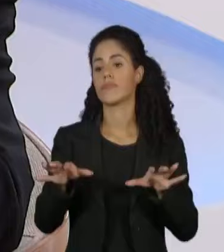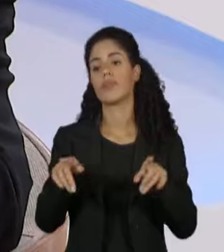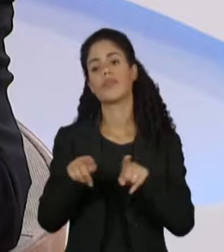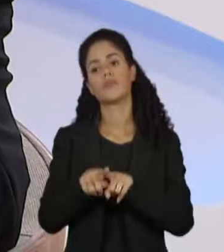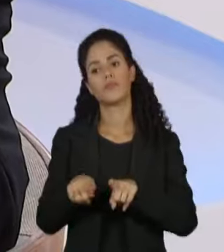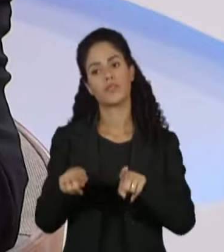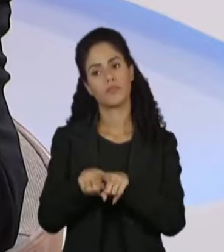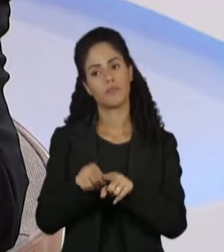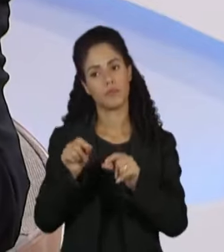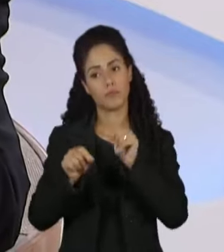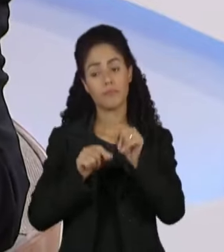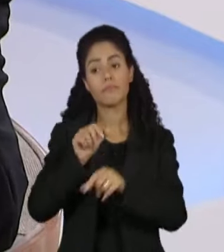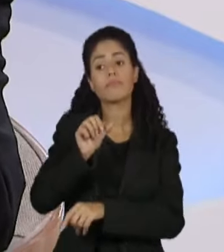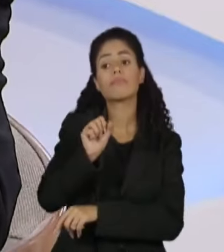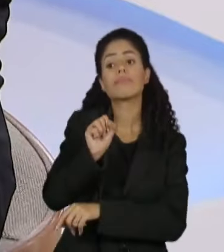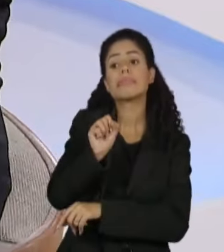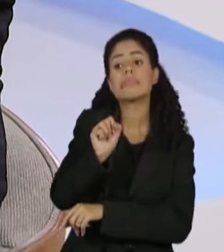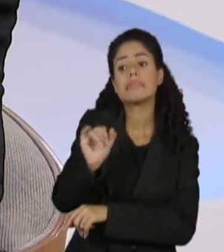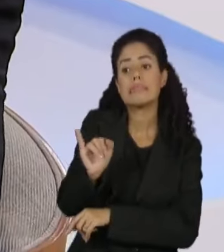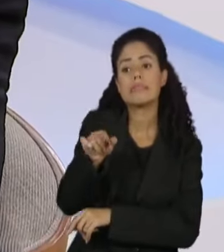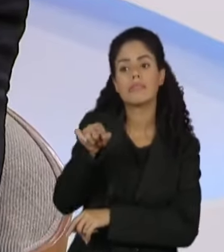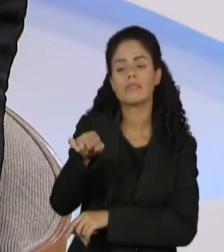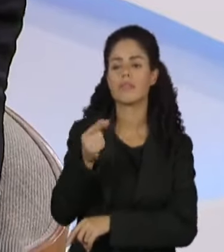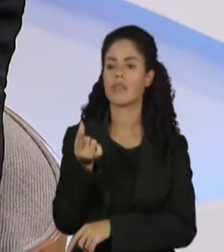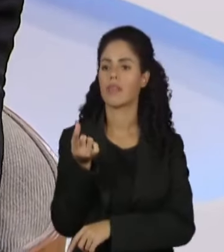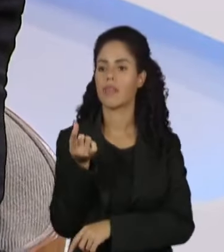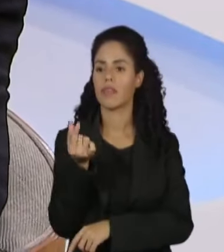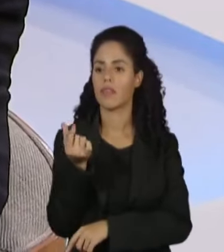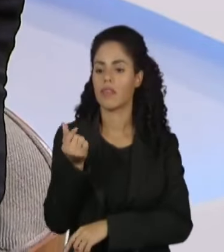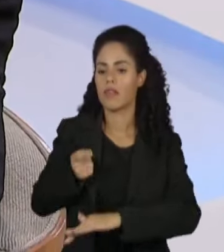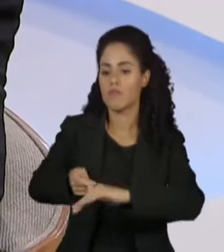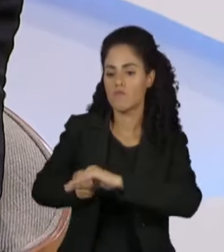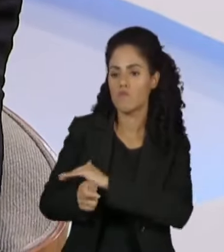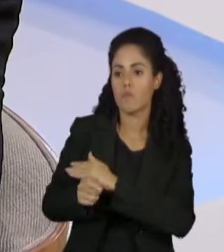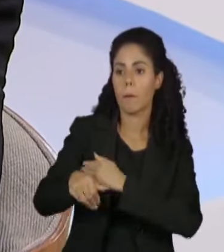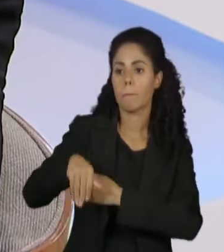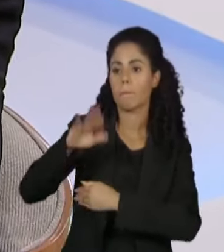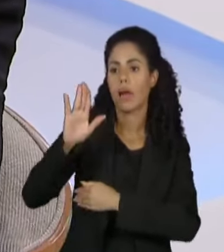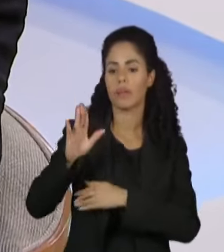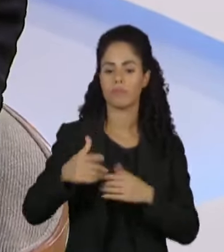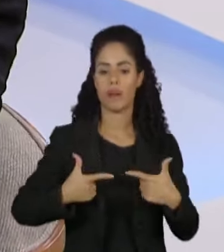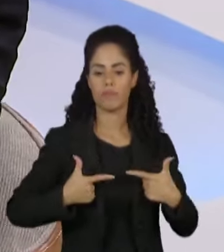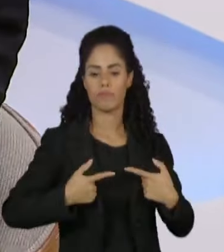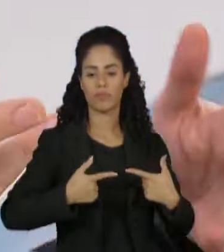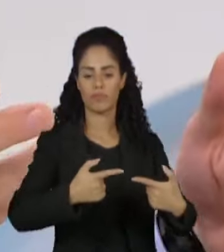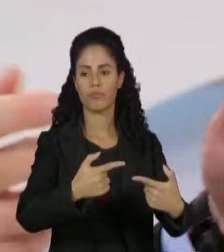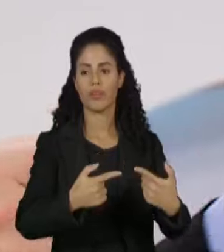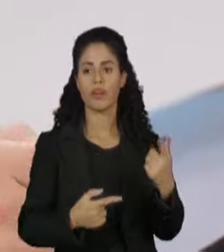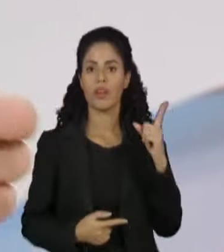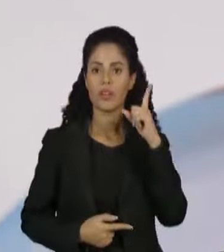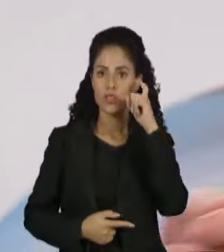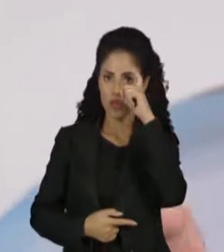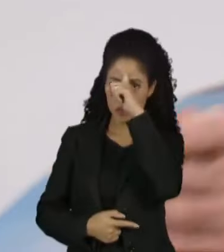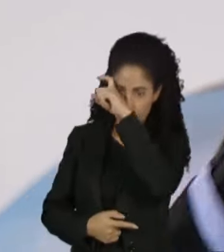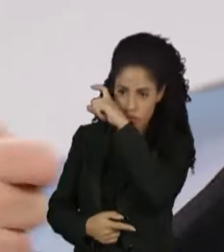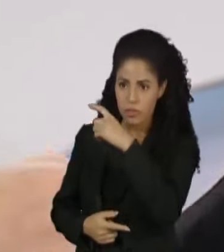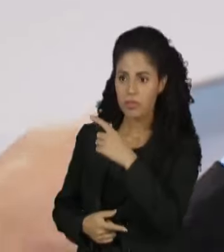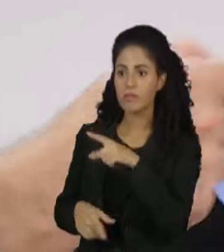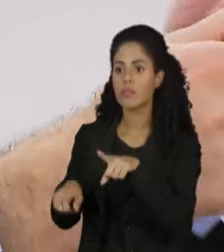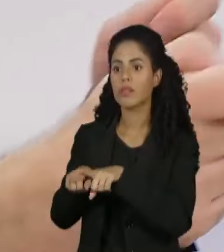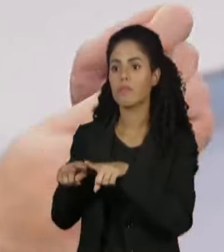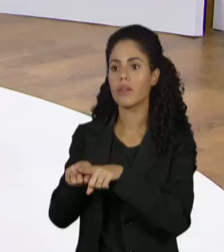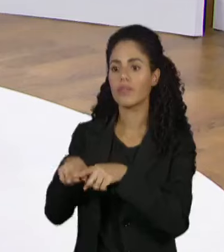verdade que, se você tiver mais recursos destinados a conflitos, mais difícil é a minha vida de...